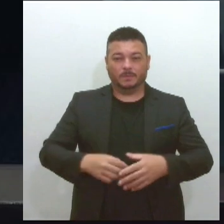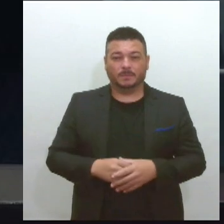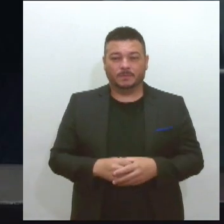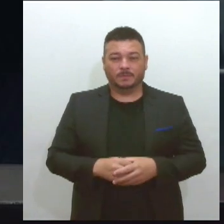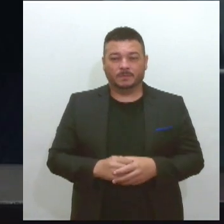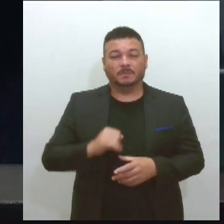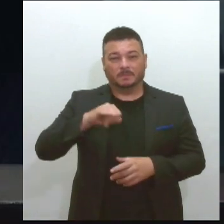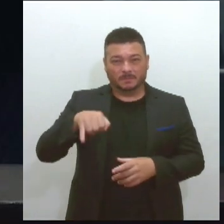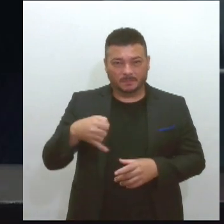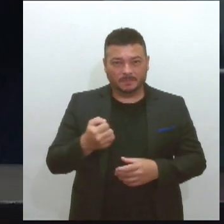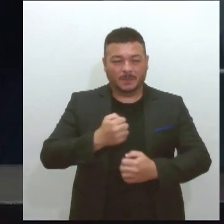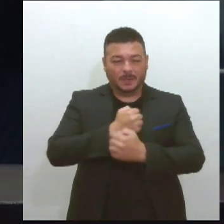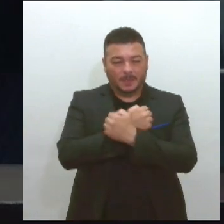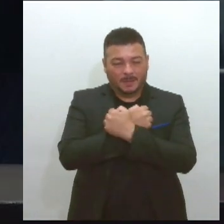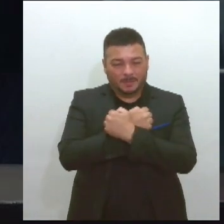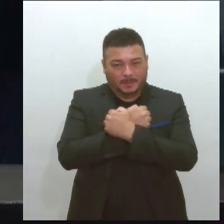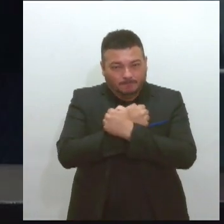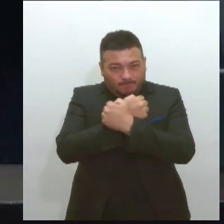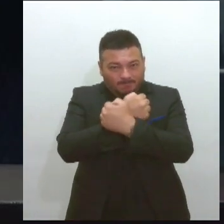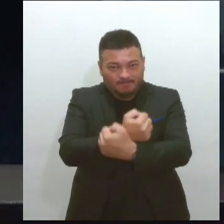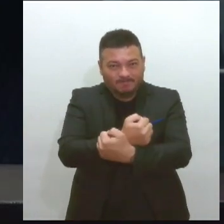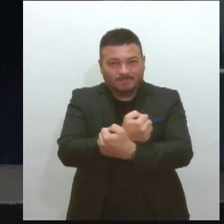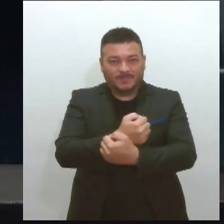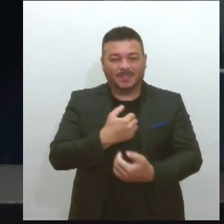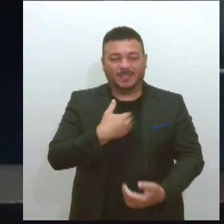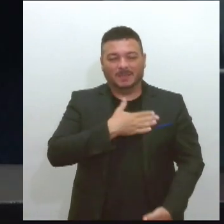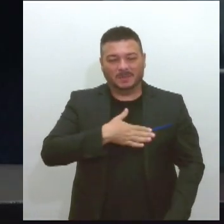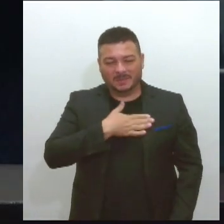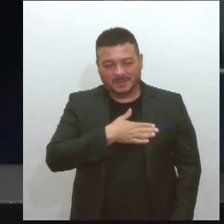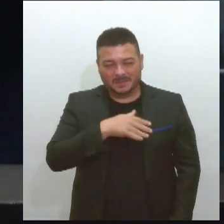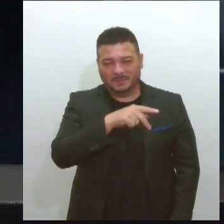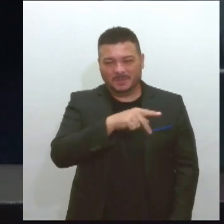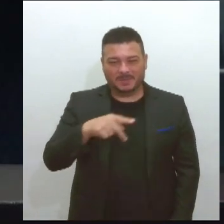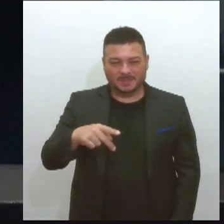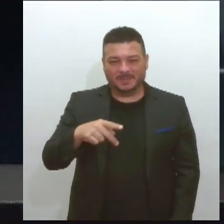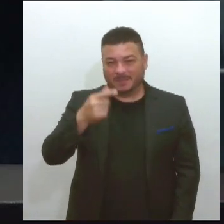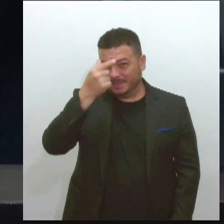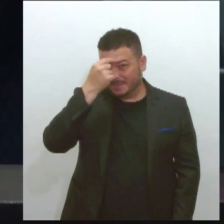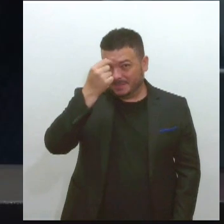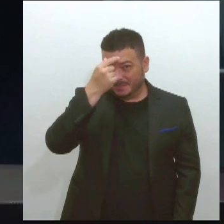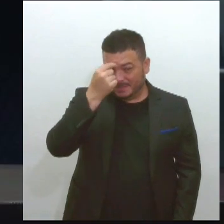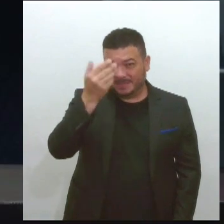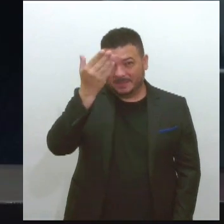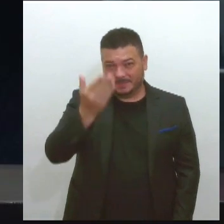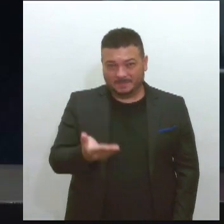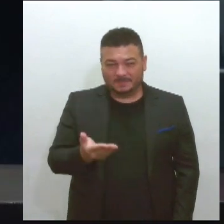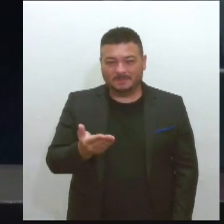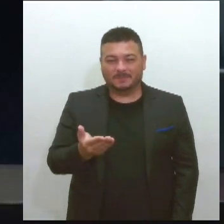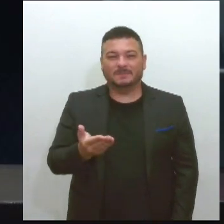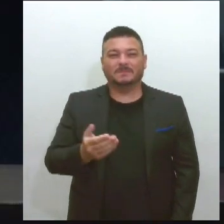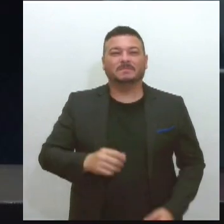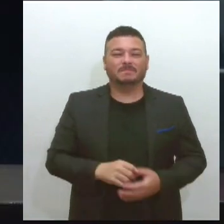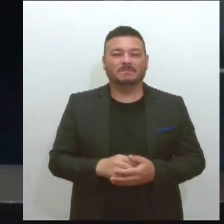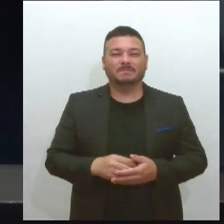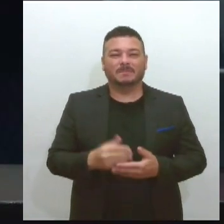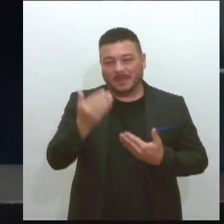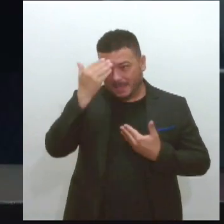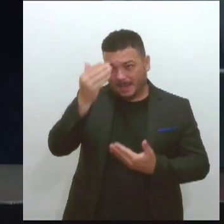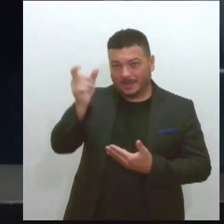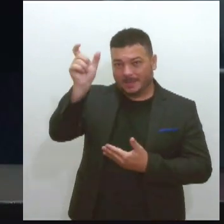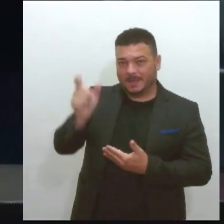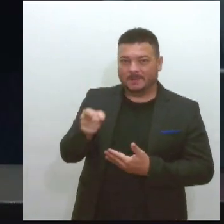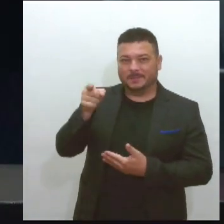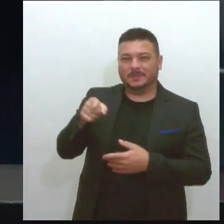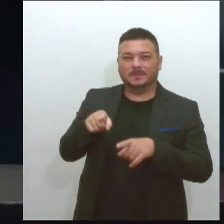abraço ao nosso querido presidente da Lese, deputado Jefferson Andrade, agradecê-lo por comprar